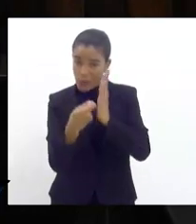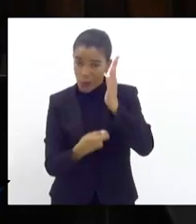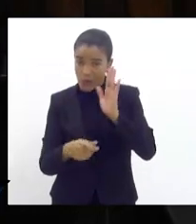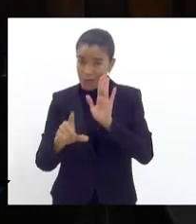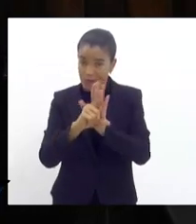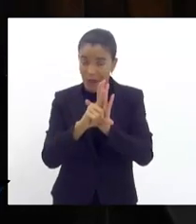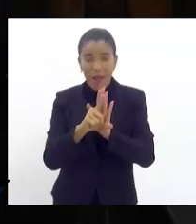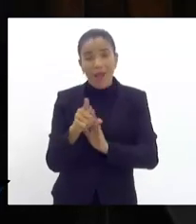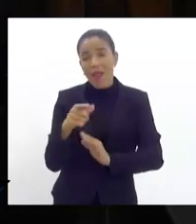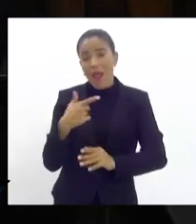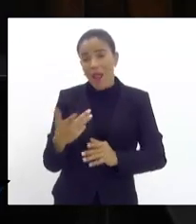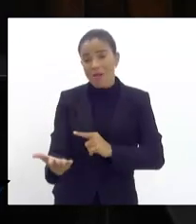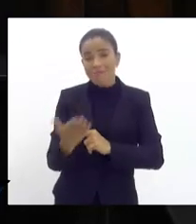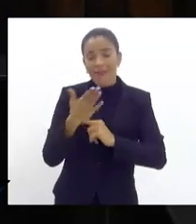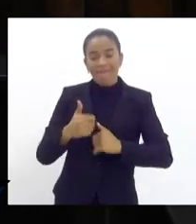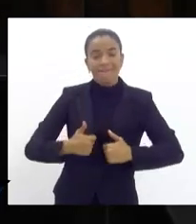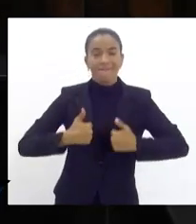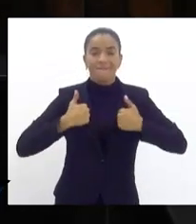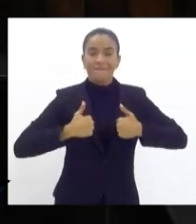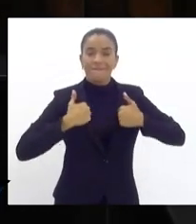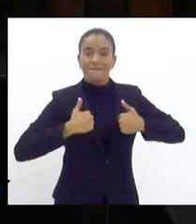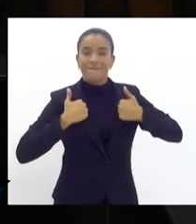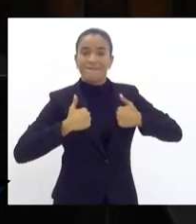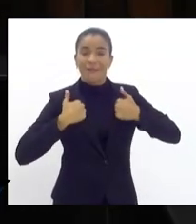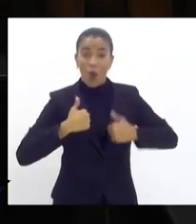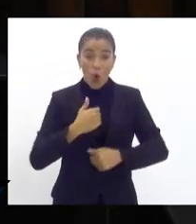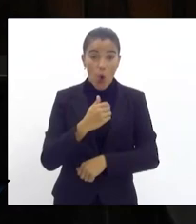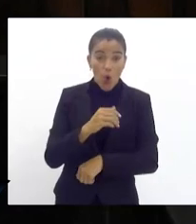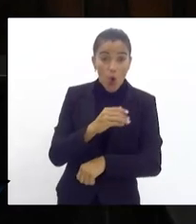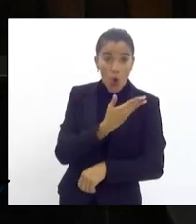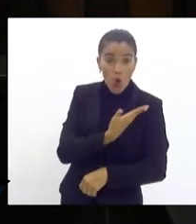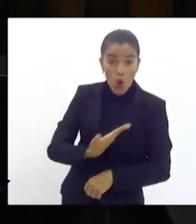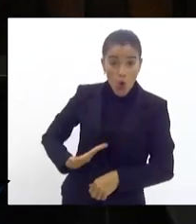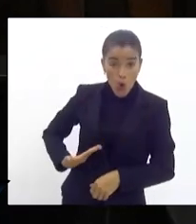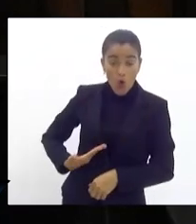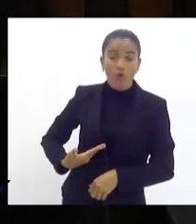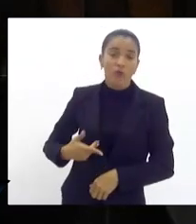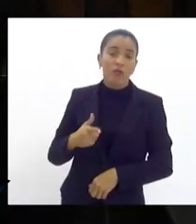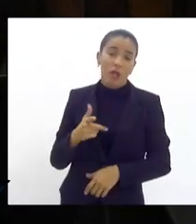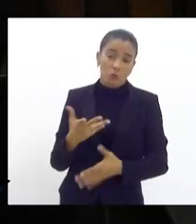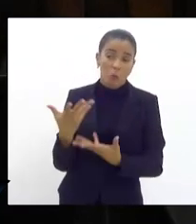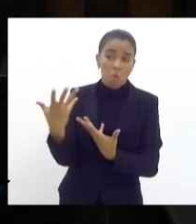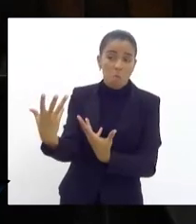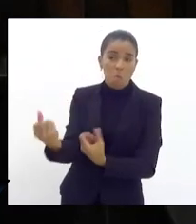maior beneficiário. O governador aderiu,